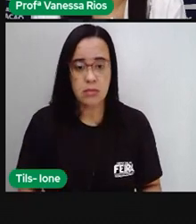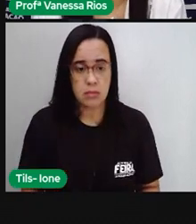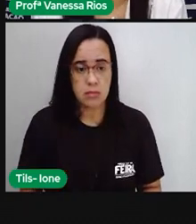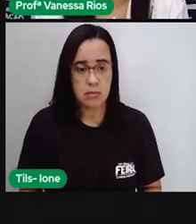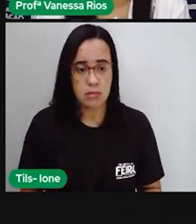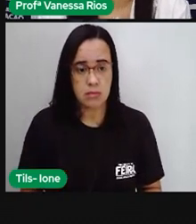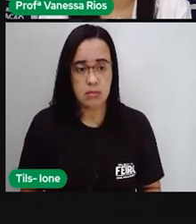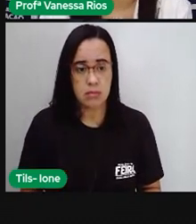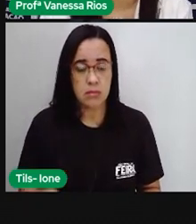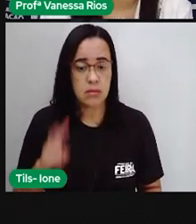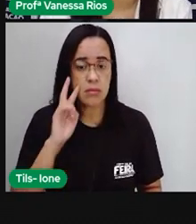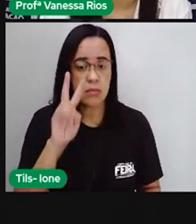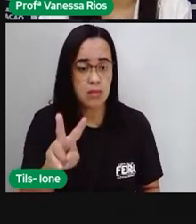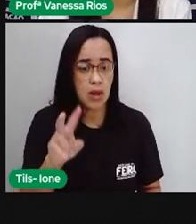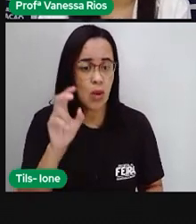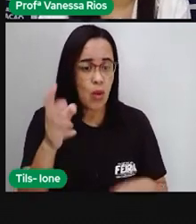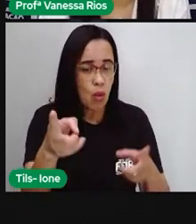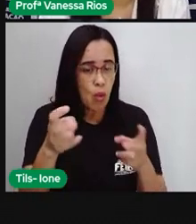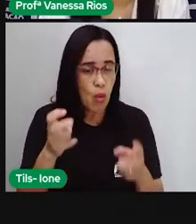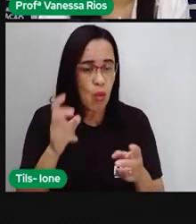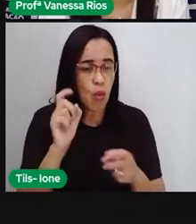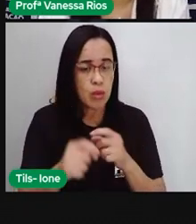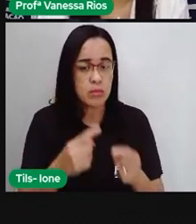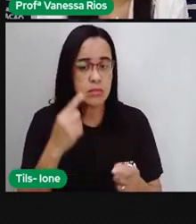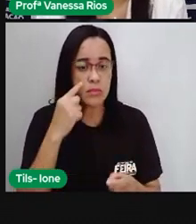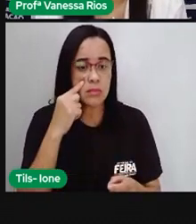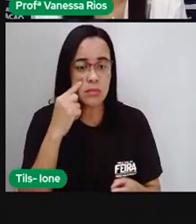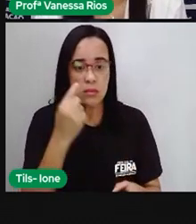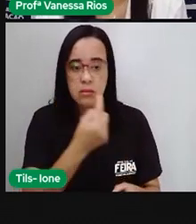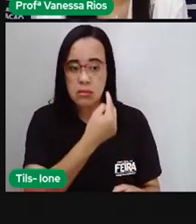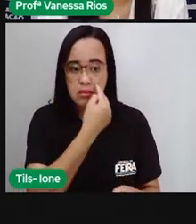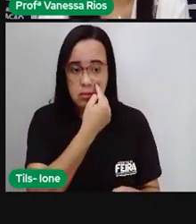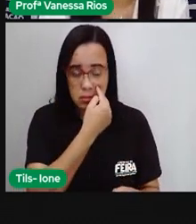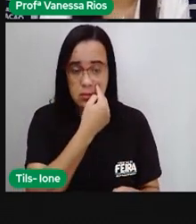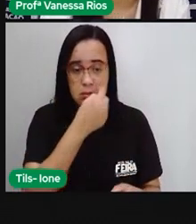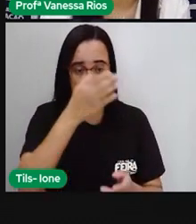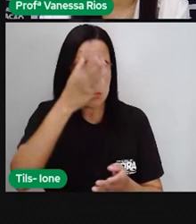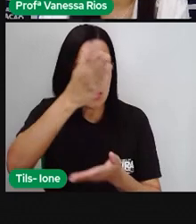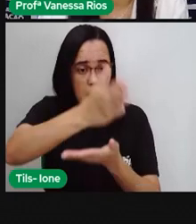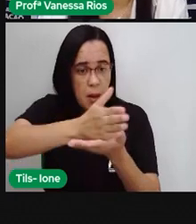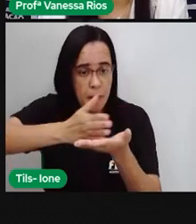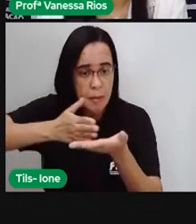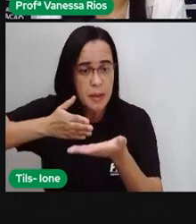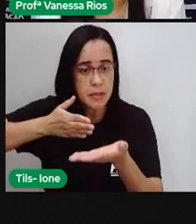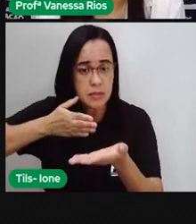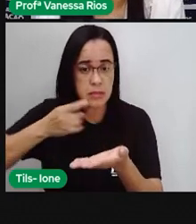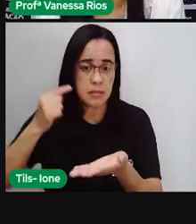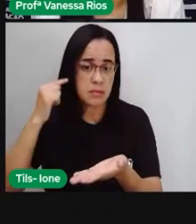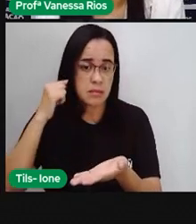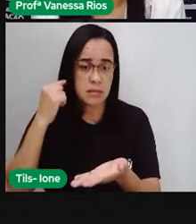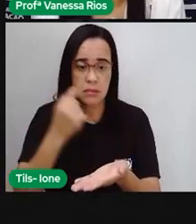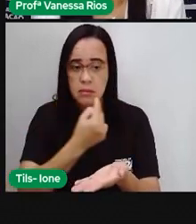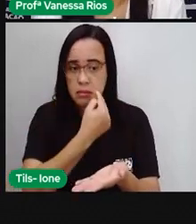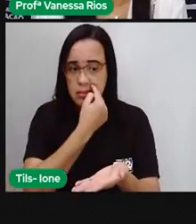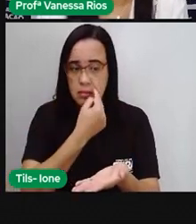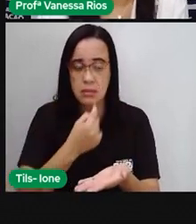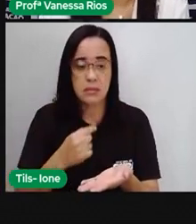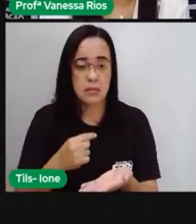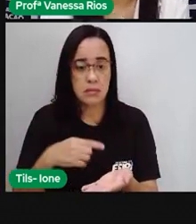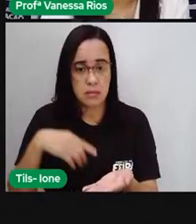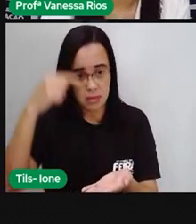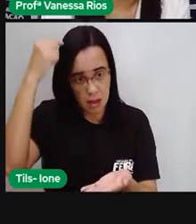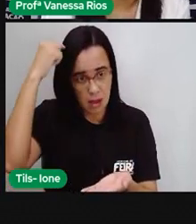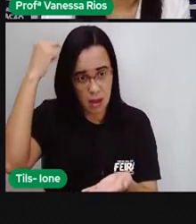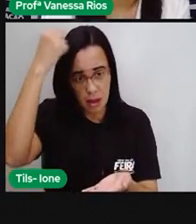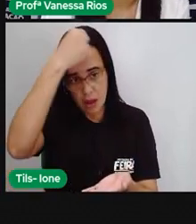Da mesma forma, a gente percebe aí que o nariz e a boca ficou metade para cada lado, a cabeça. Existe aí um